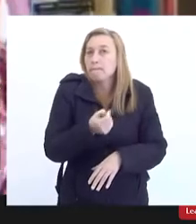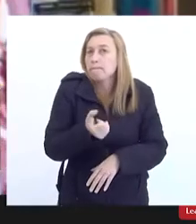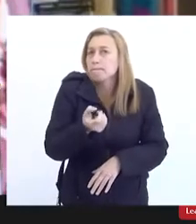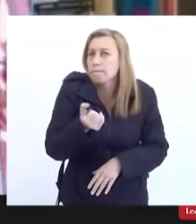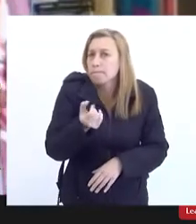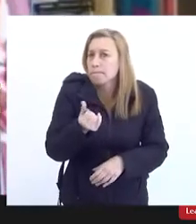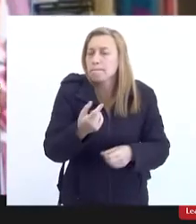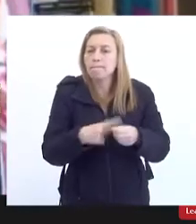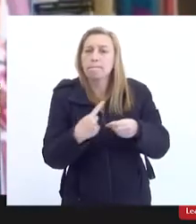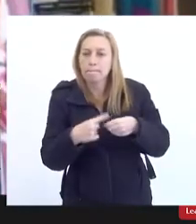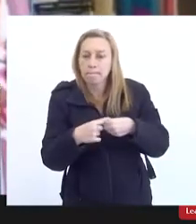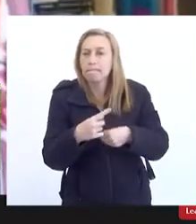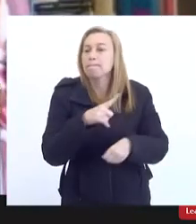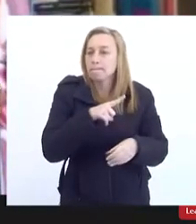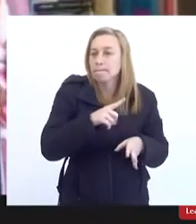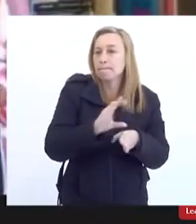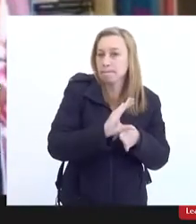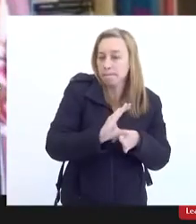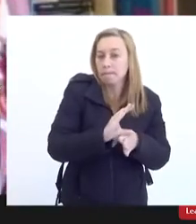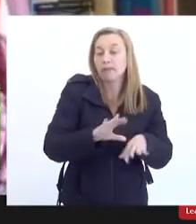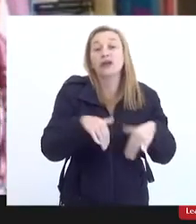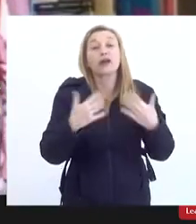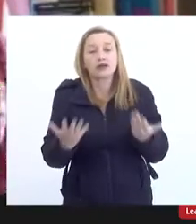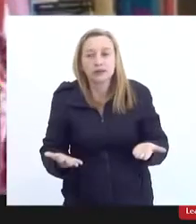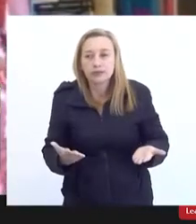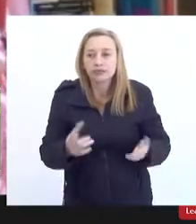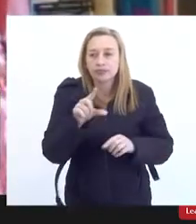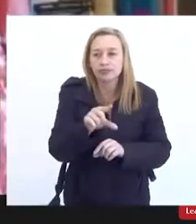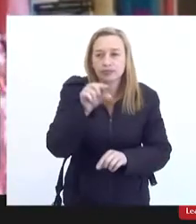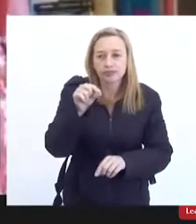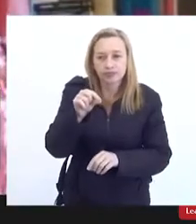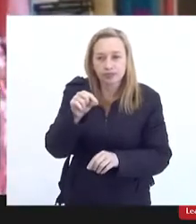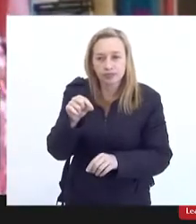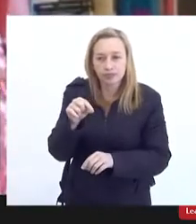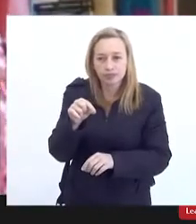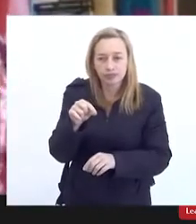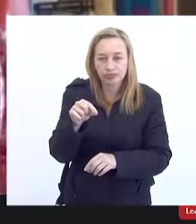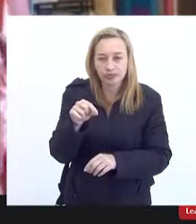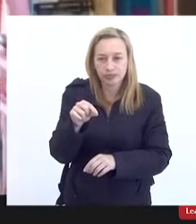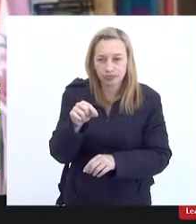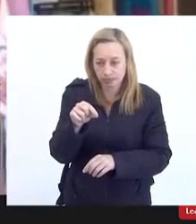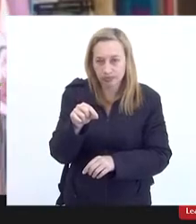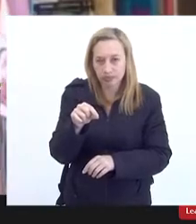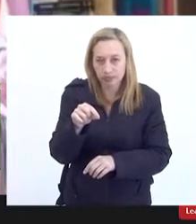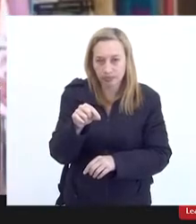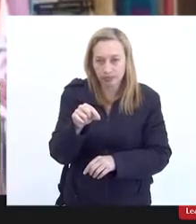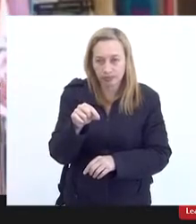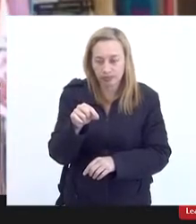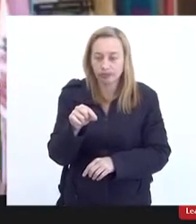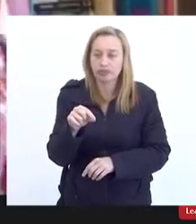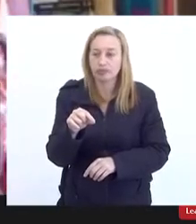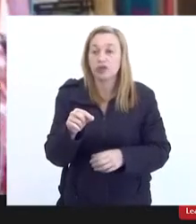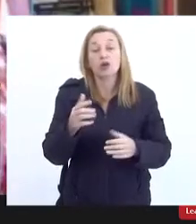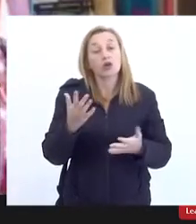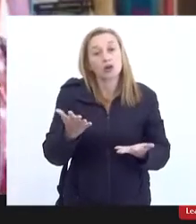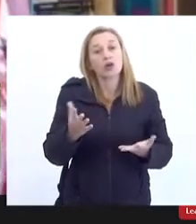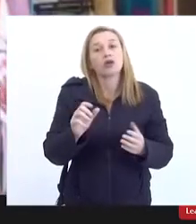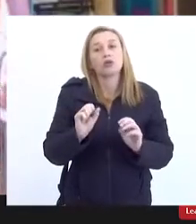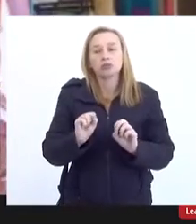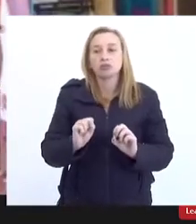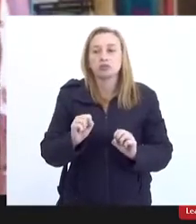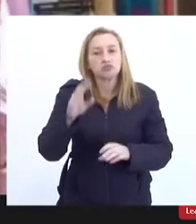municípios em que esses conselhos existam. Então, para tomar uma decisão dessa envergadura, talvez fosse fundamental a composição desses